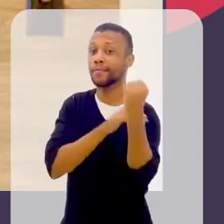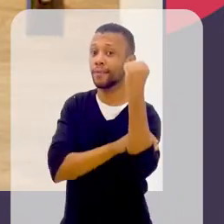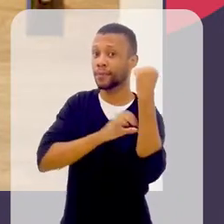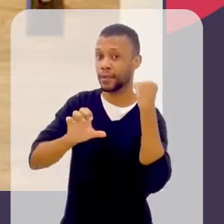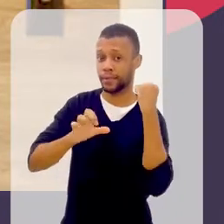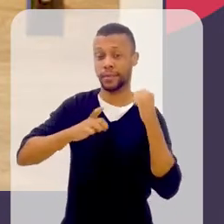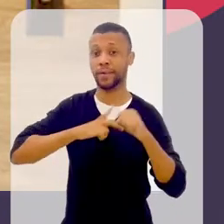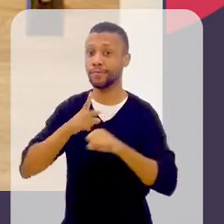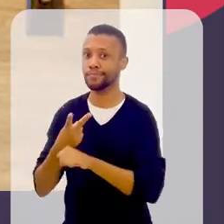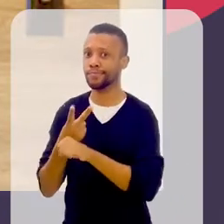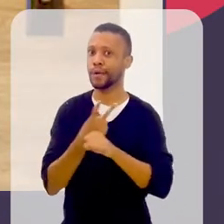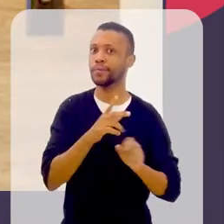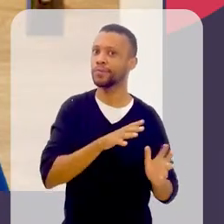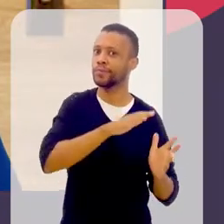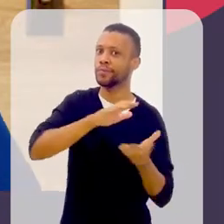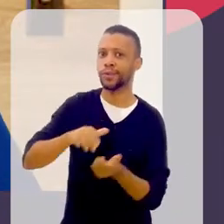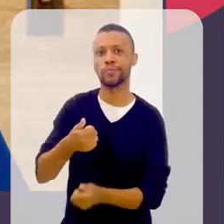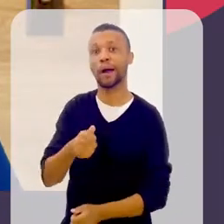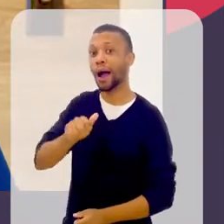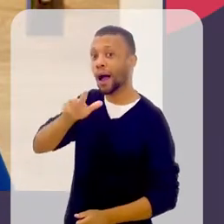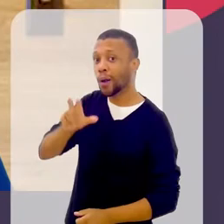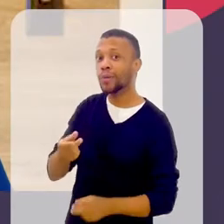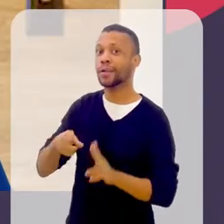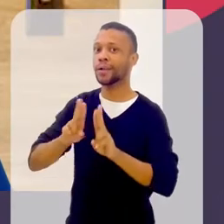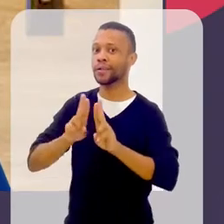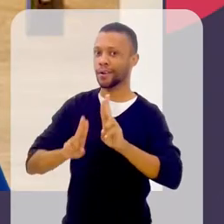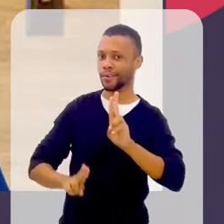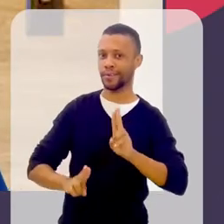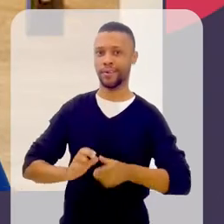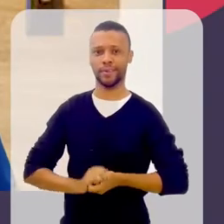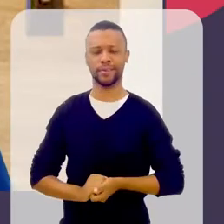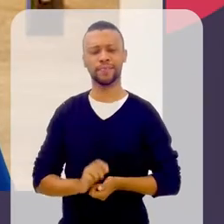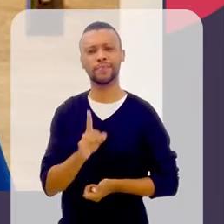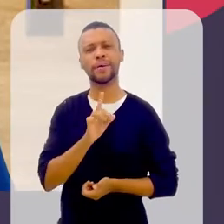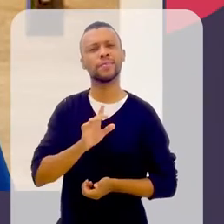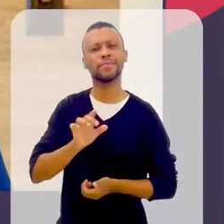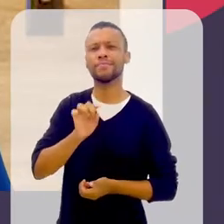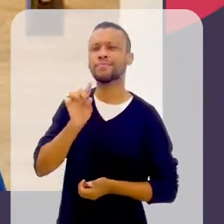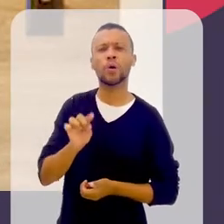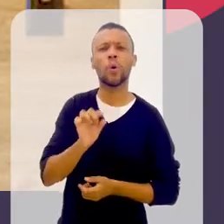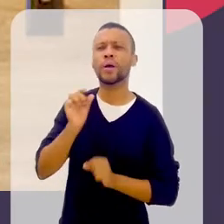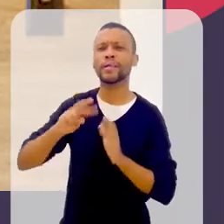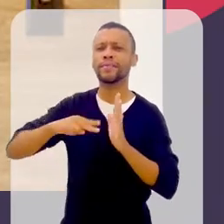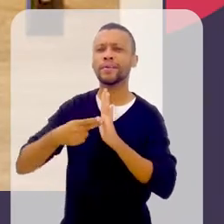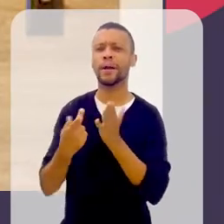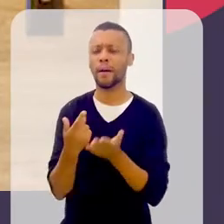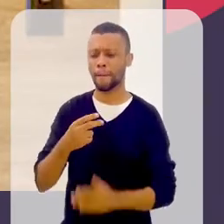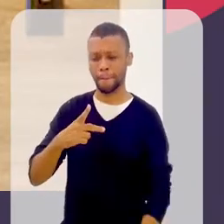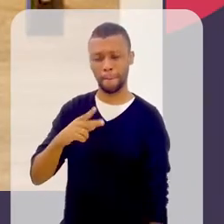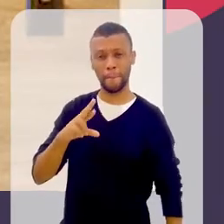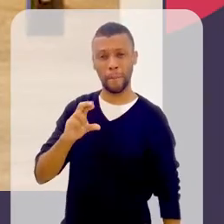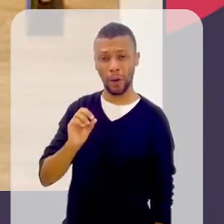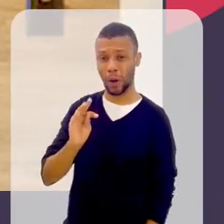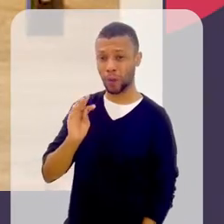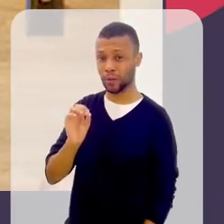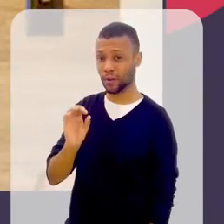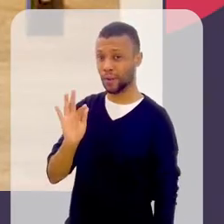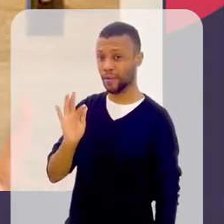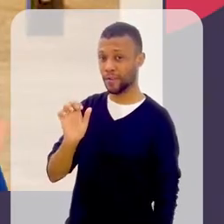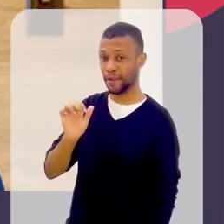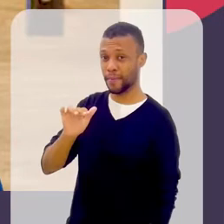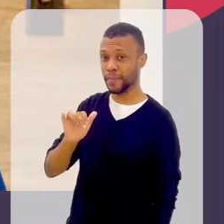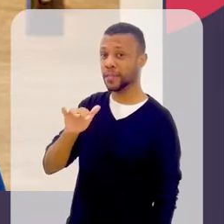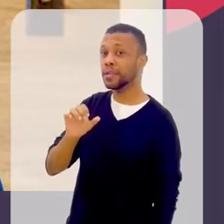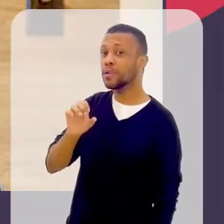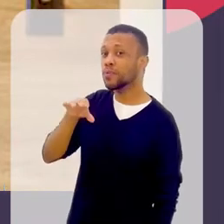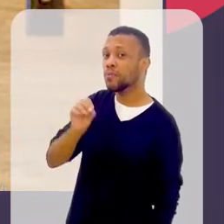rendeu um prêmio internacional para um estudante da UFRJ. Se você está se perguntando, afinal, o que é protofeminismo?